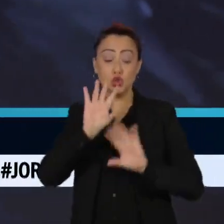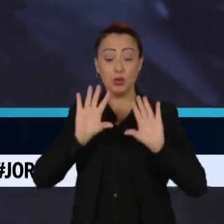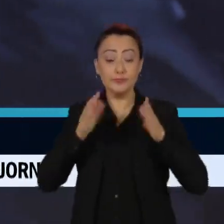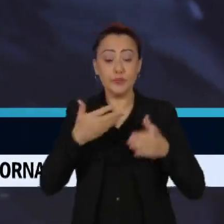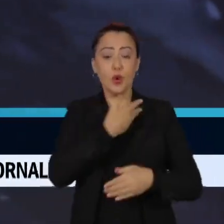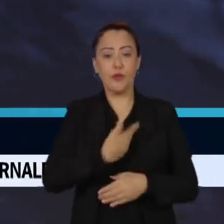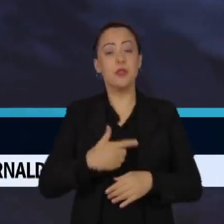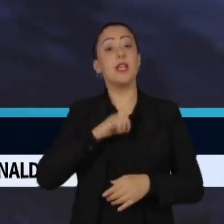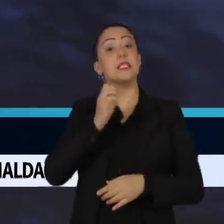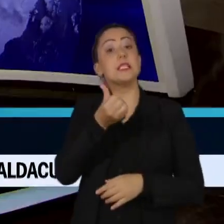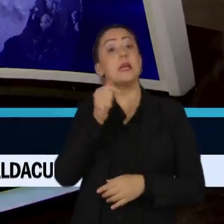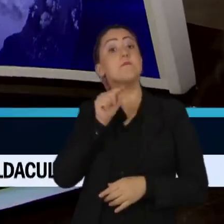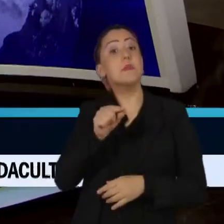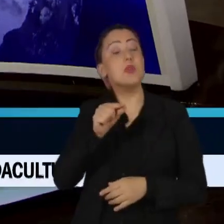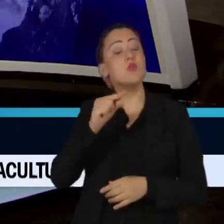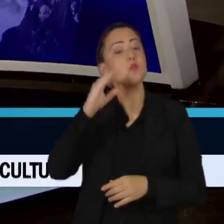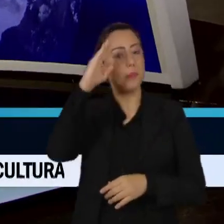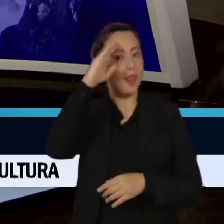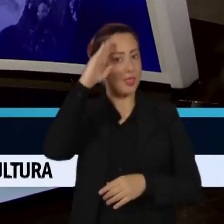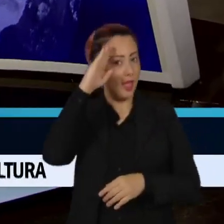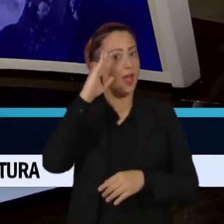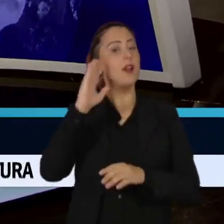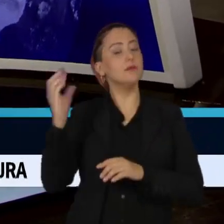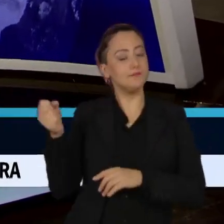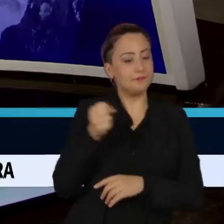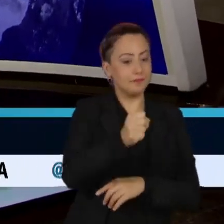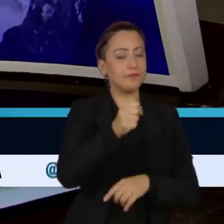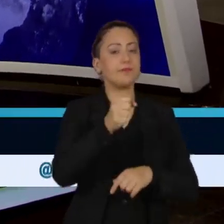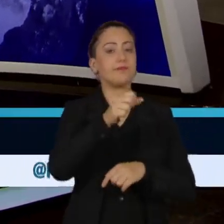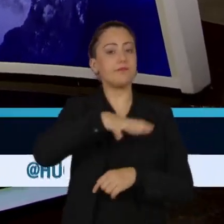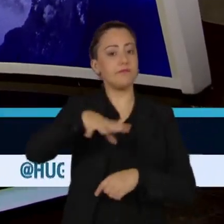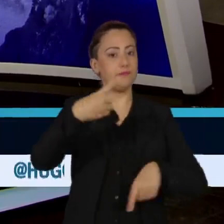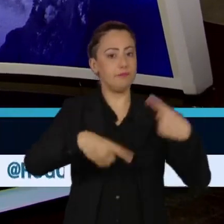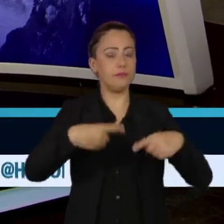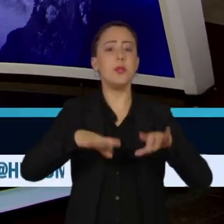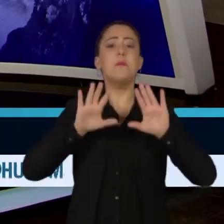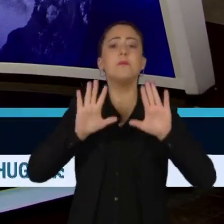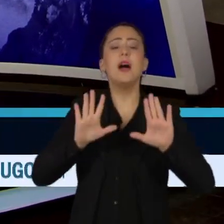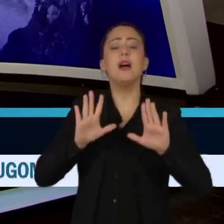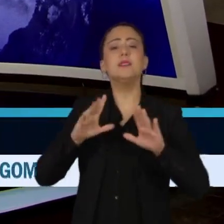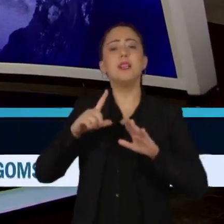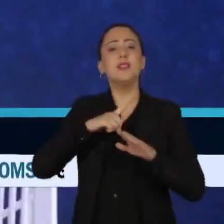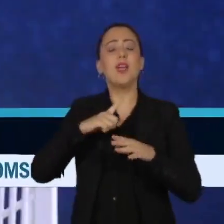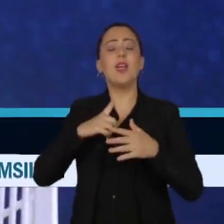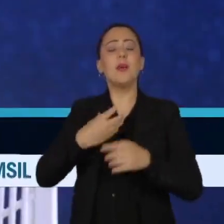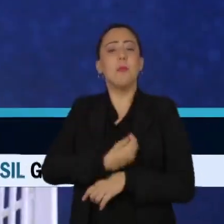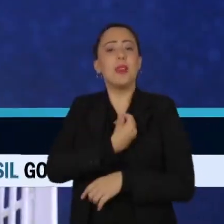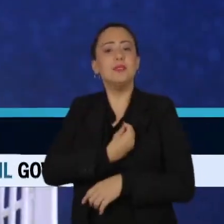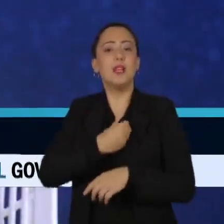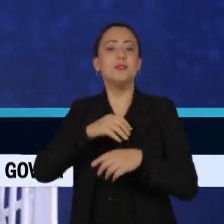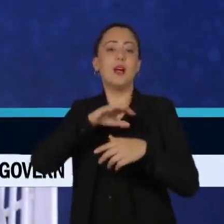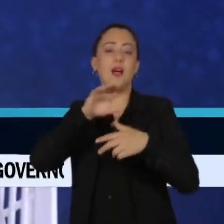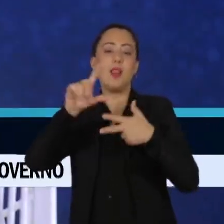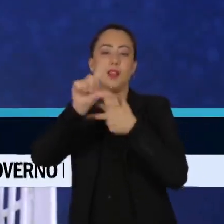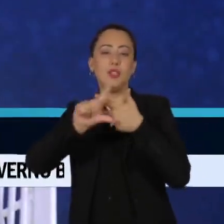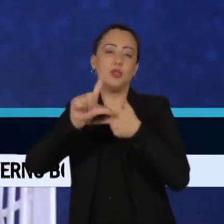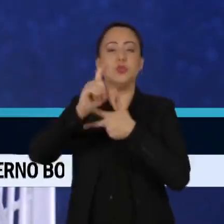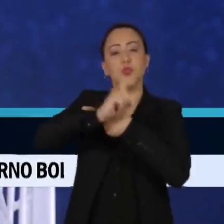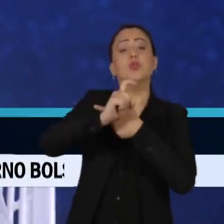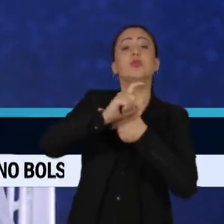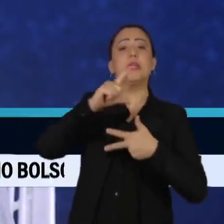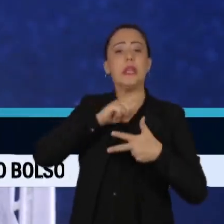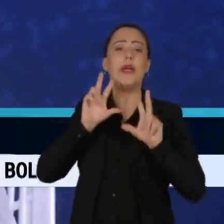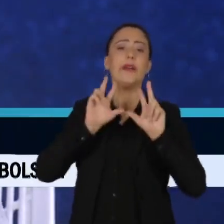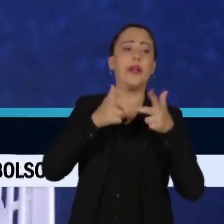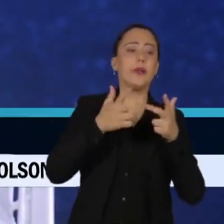6 mil militares nomeados, mas também para o Legislativo, já que a cada eleição a presença de militares e militares na reserva, na